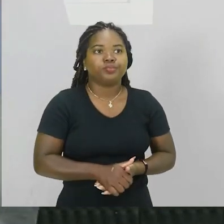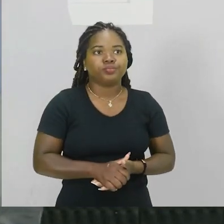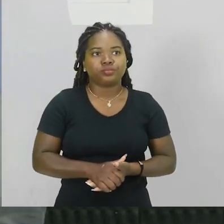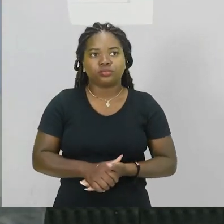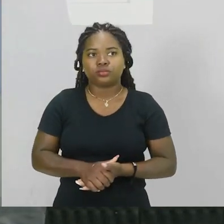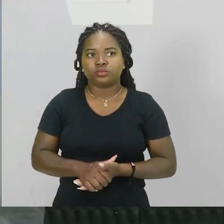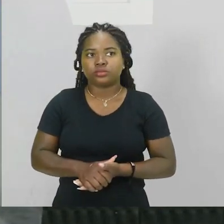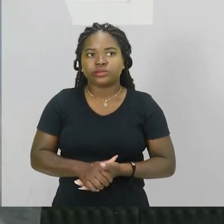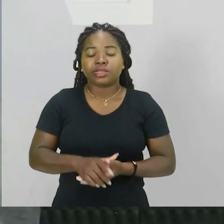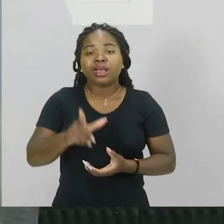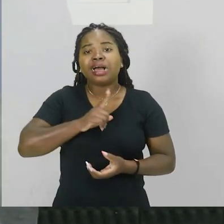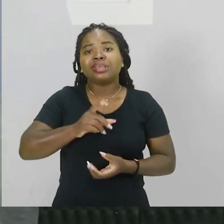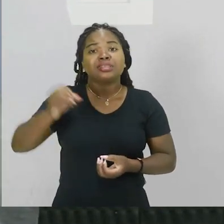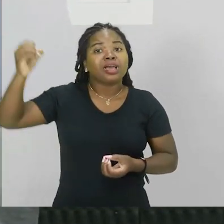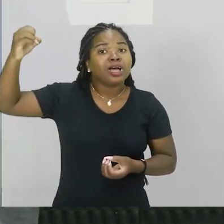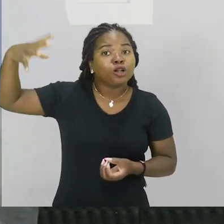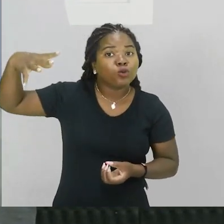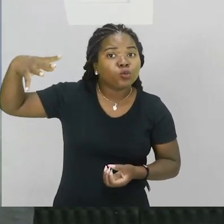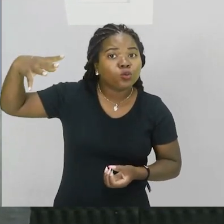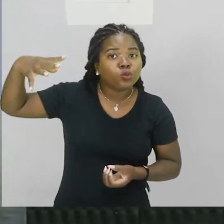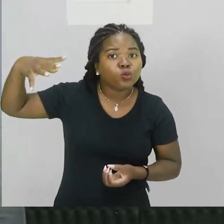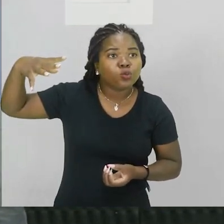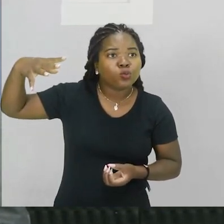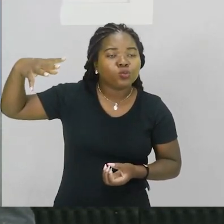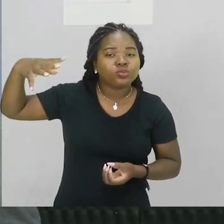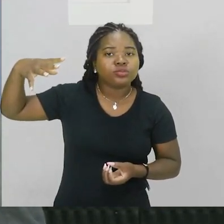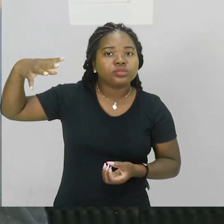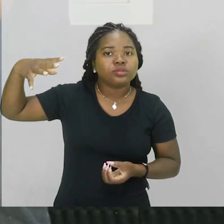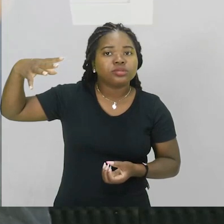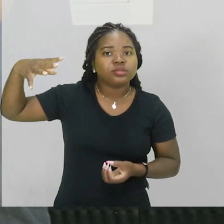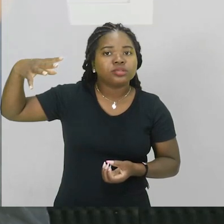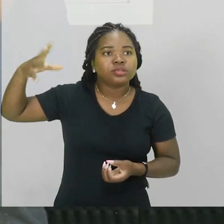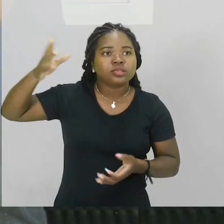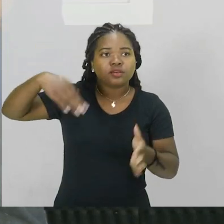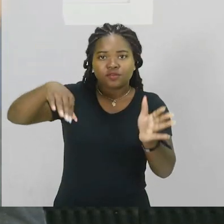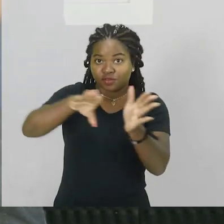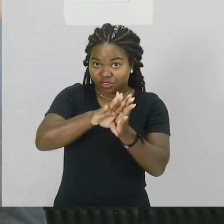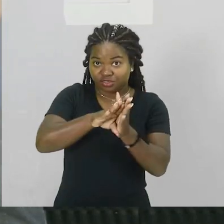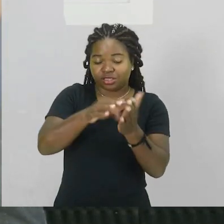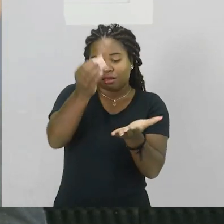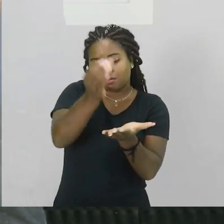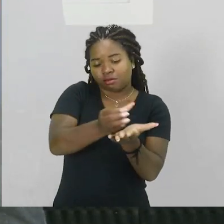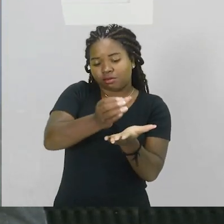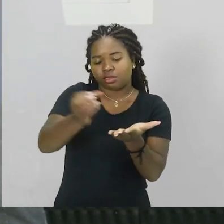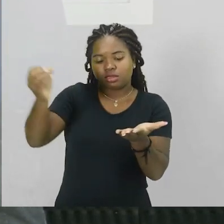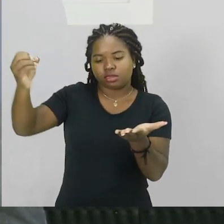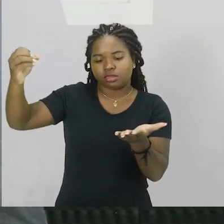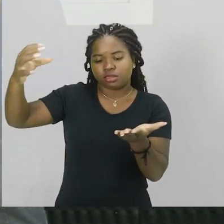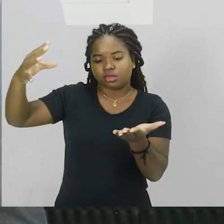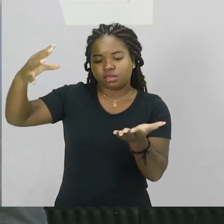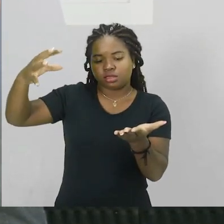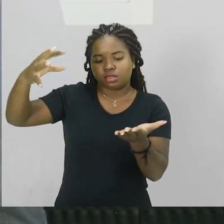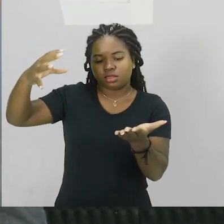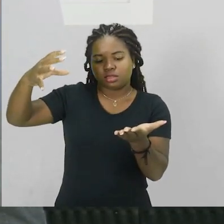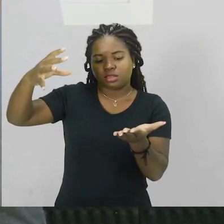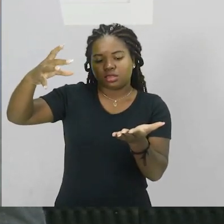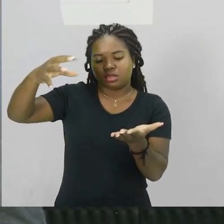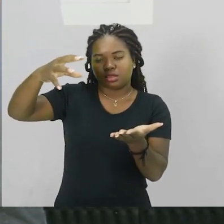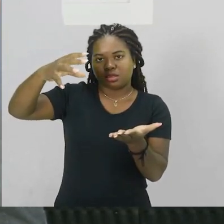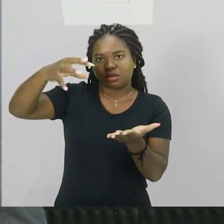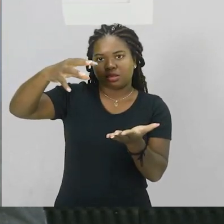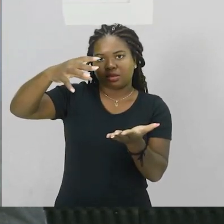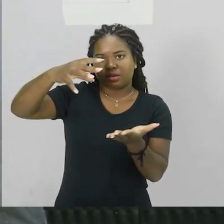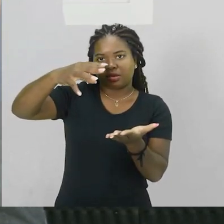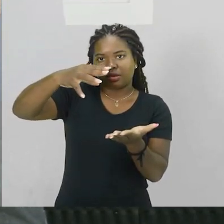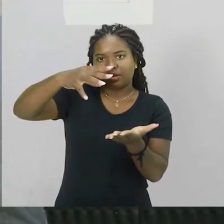E o feixe de luz, ele vai chegar nesse reservatóriozinho de água, ó. Então nós